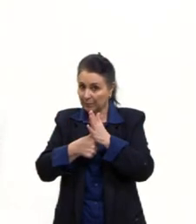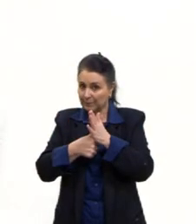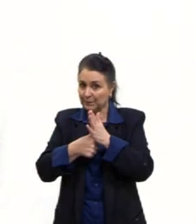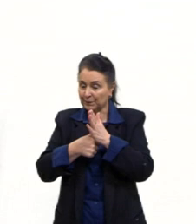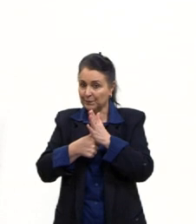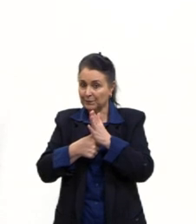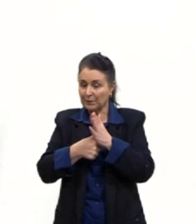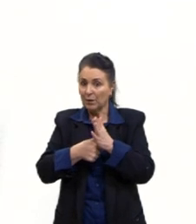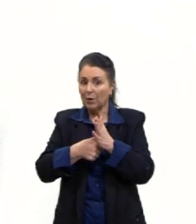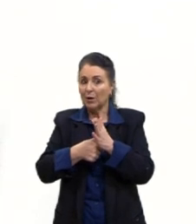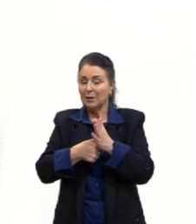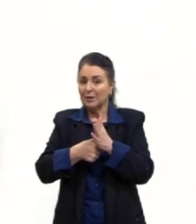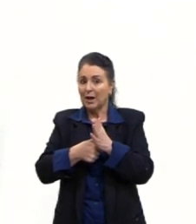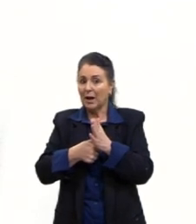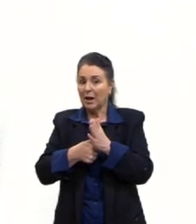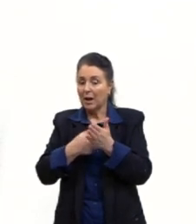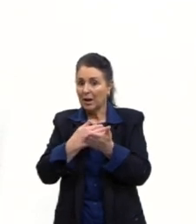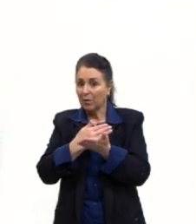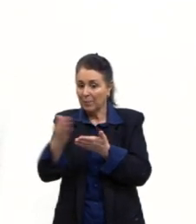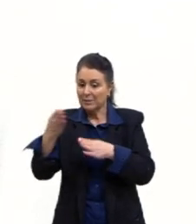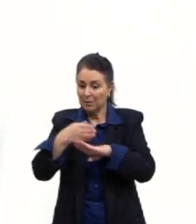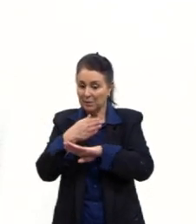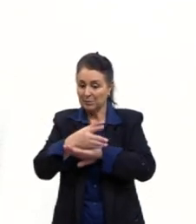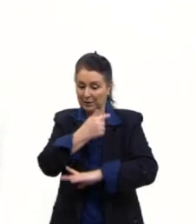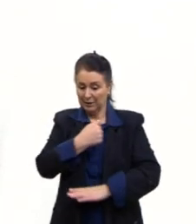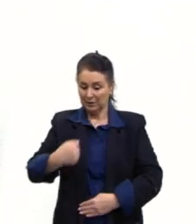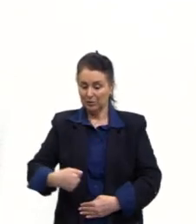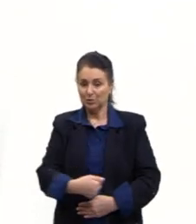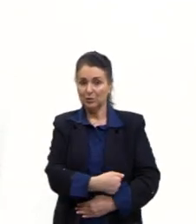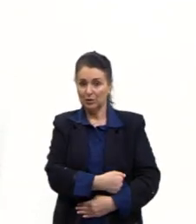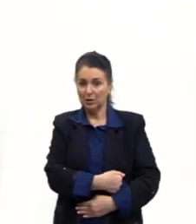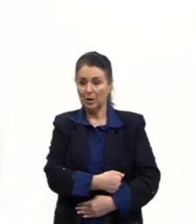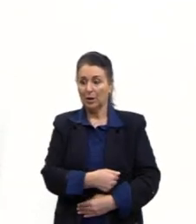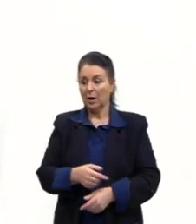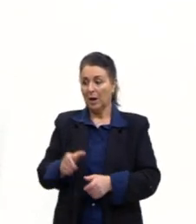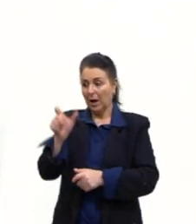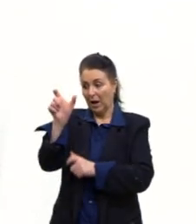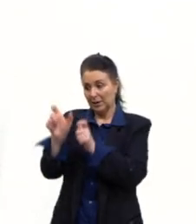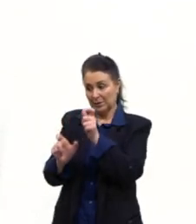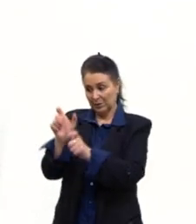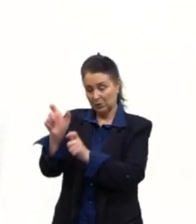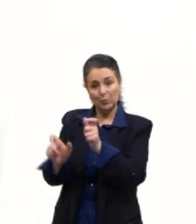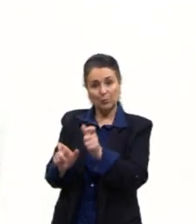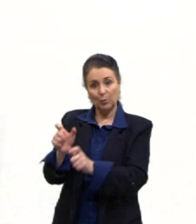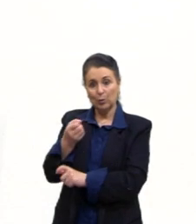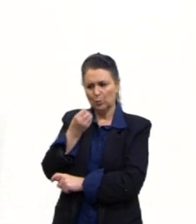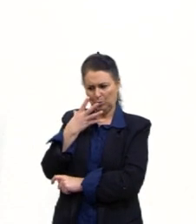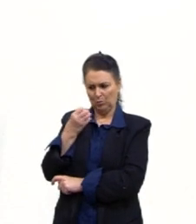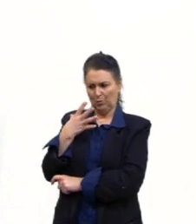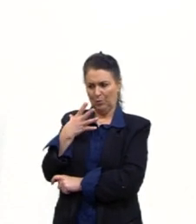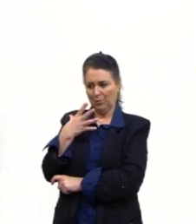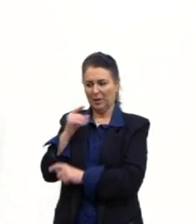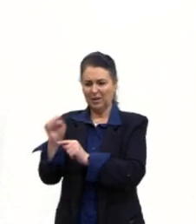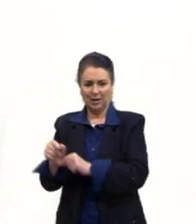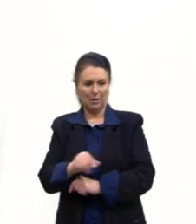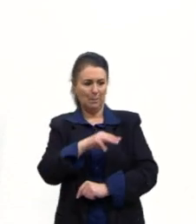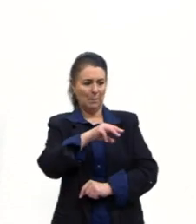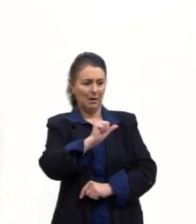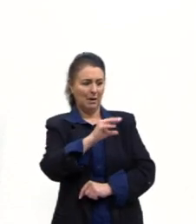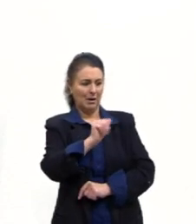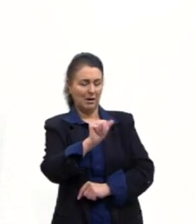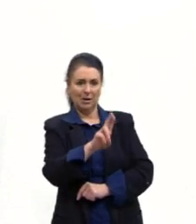a China, o pessoal de Hong Kong e de Macau também ficam, olha, o que vai acontecer? A gente não